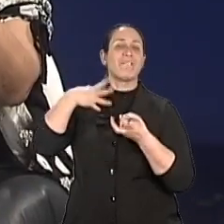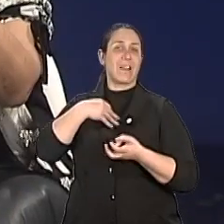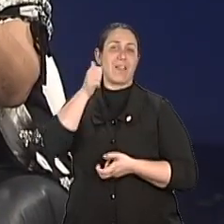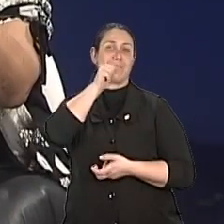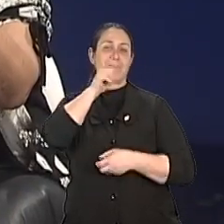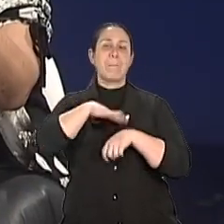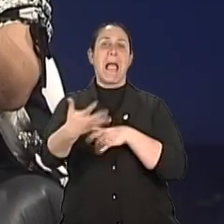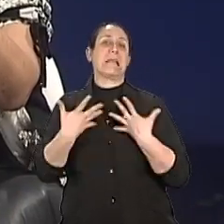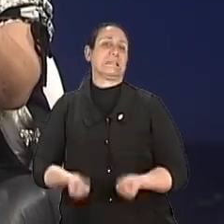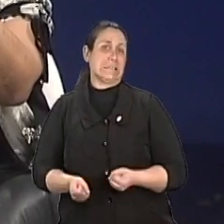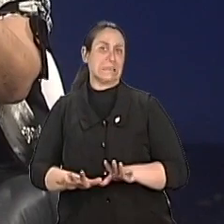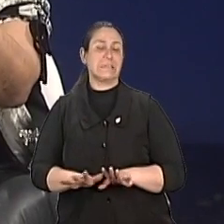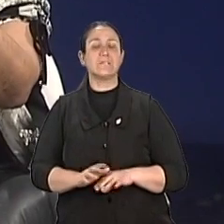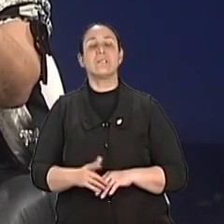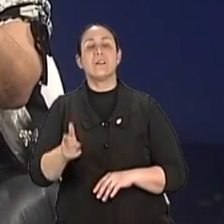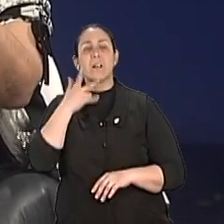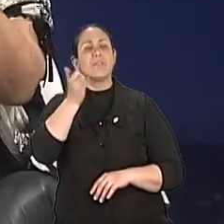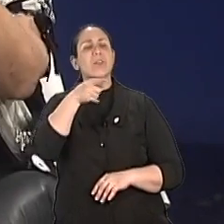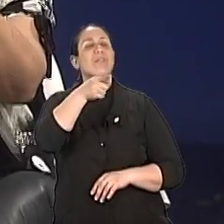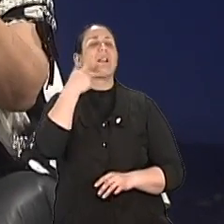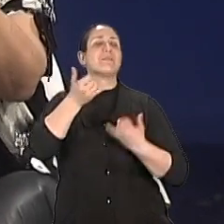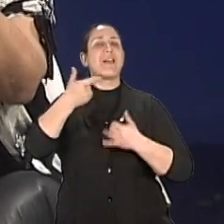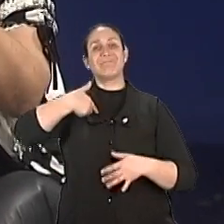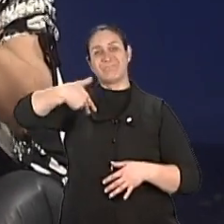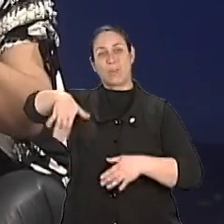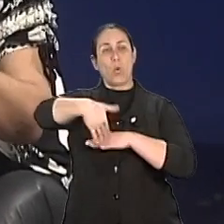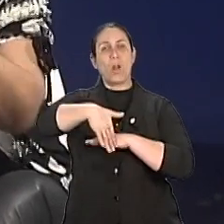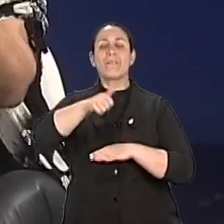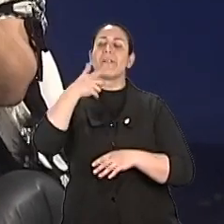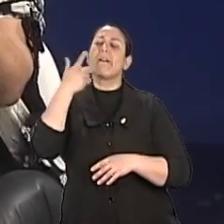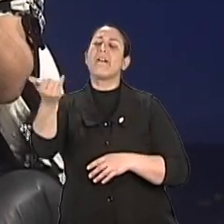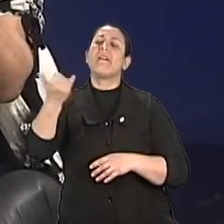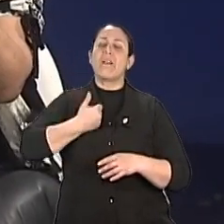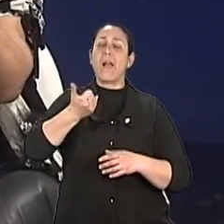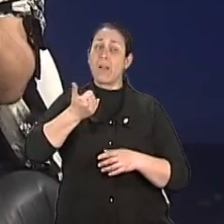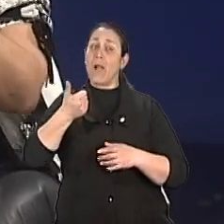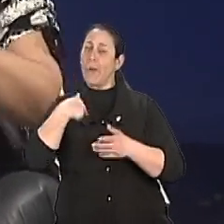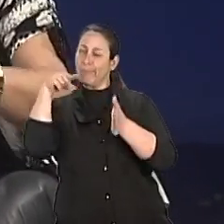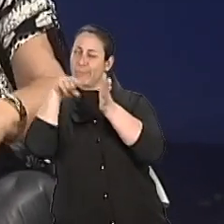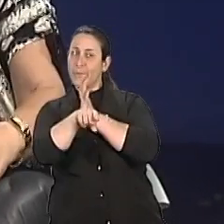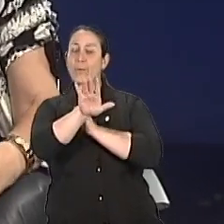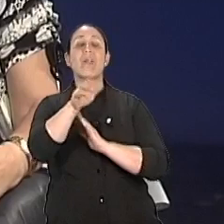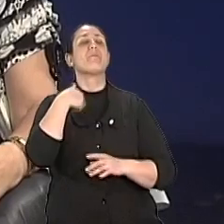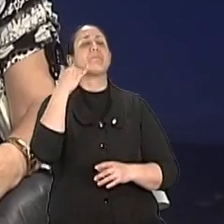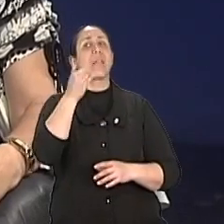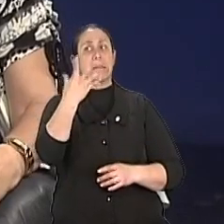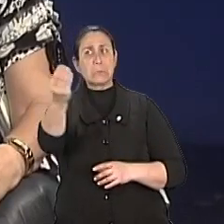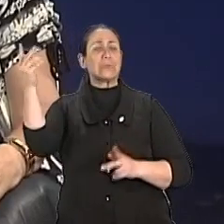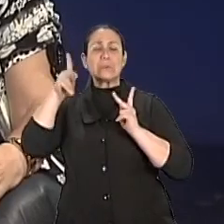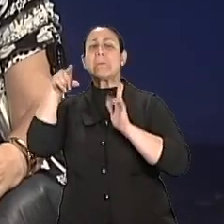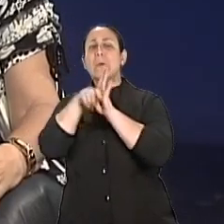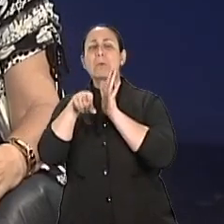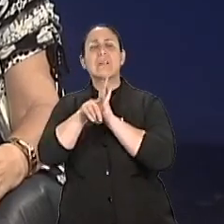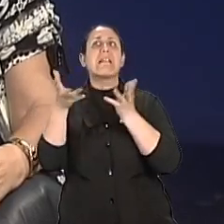pergunta que vocês estão querendo que eu faça, né? Quando vocês me encontram na rua, dizem assim, perguntou aquela pergunta que eu queria, pois eu garanto que é essa aí, né? Os pais devem